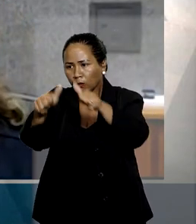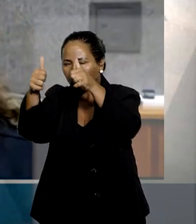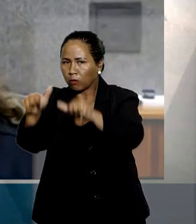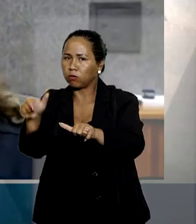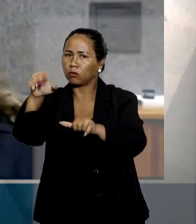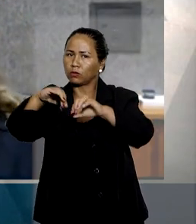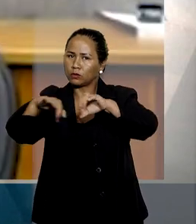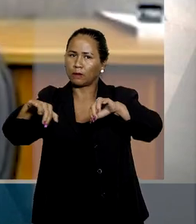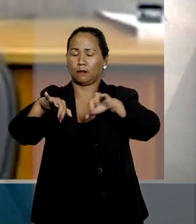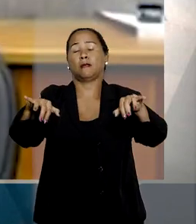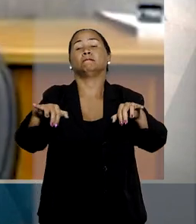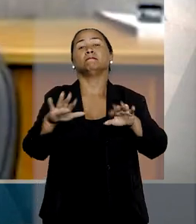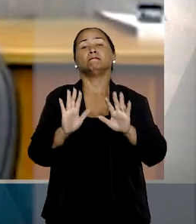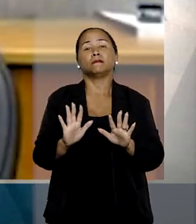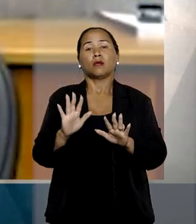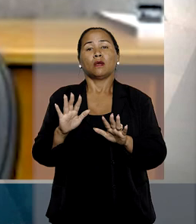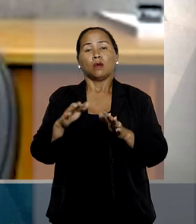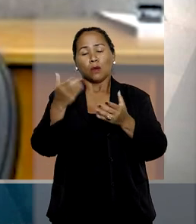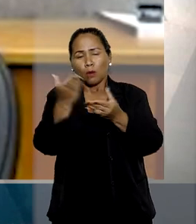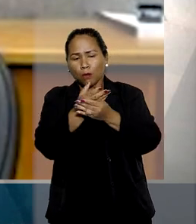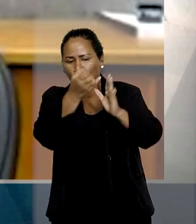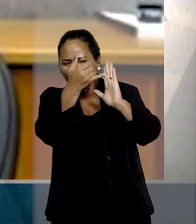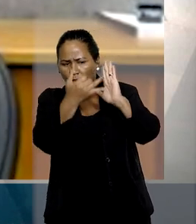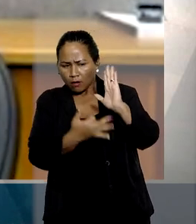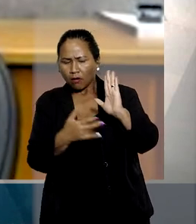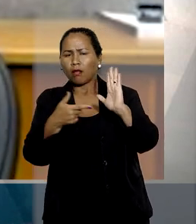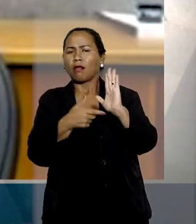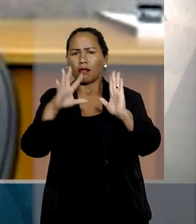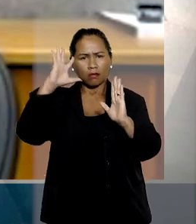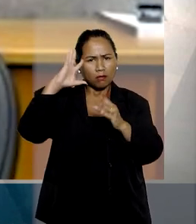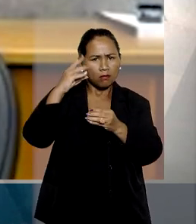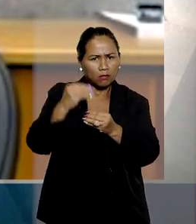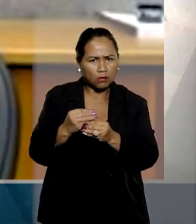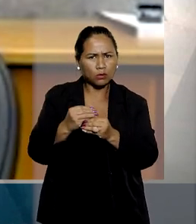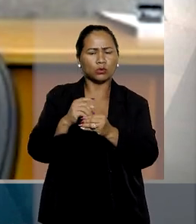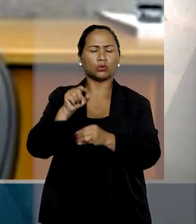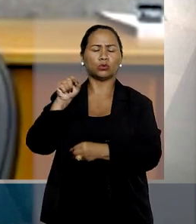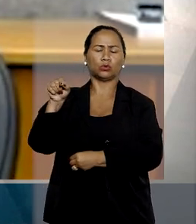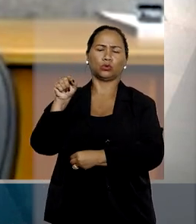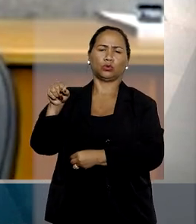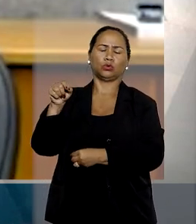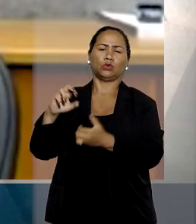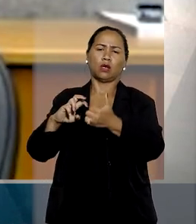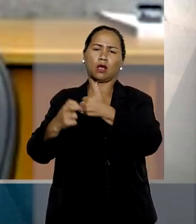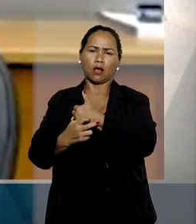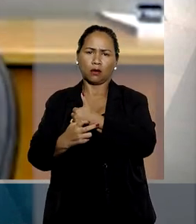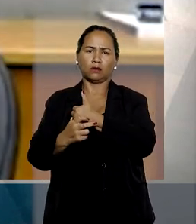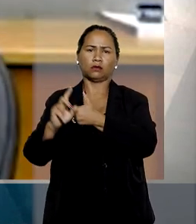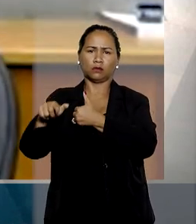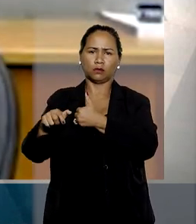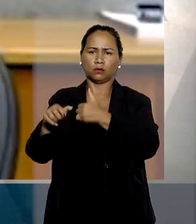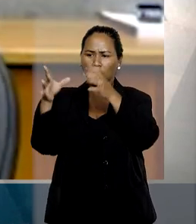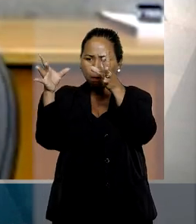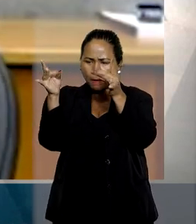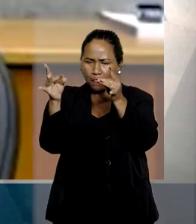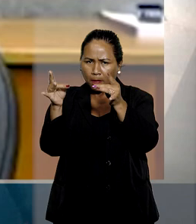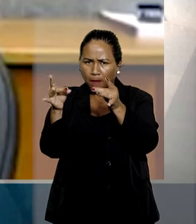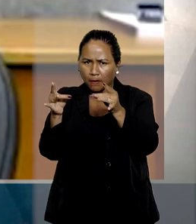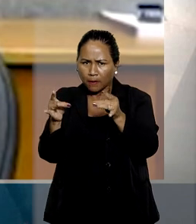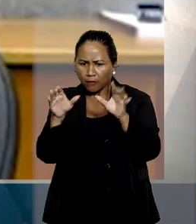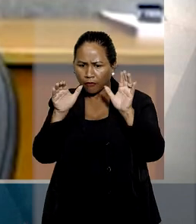individualmente. Quanto ao processo analisado, a ministra Nancy Andrigue entendeu que o Tribunal de Origem se manifestou